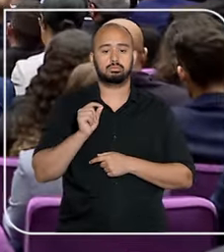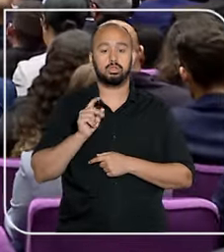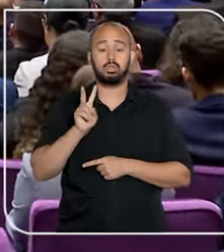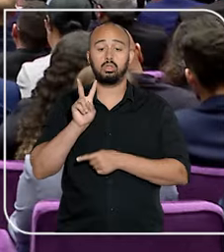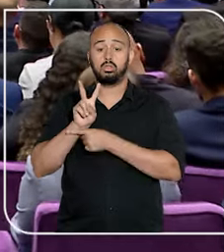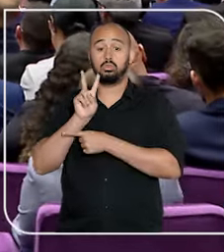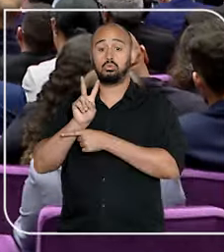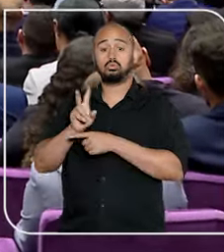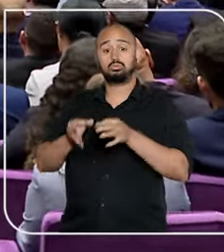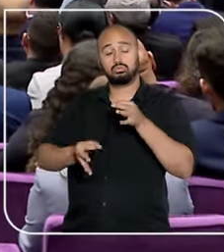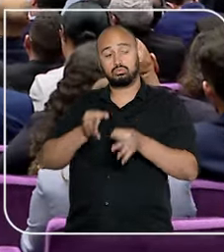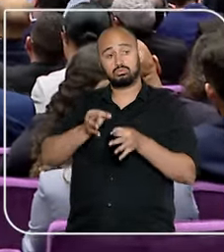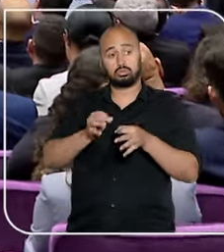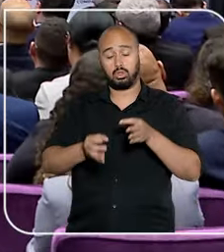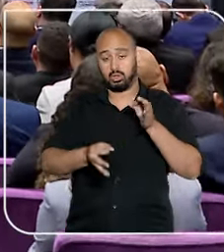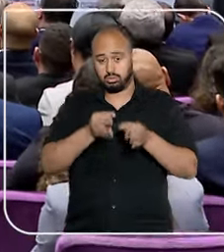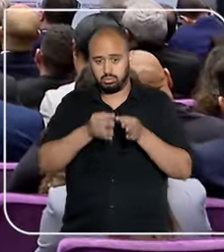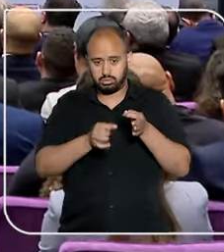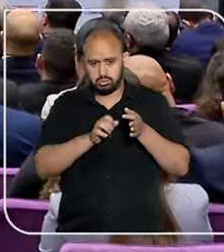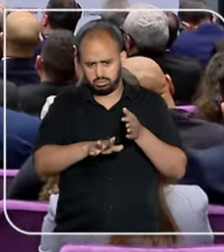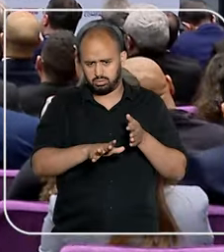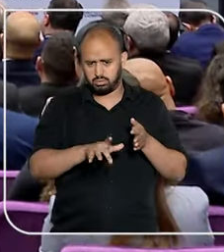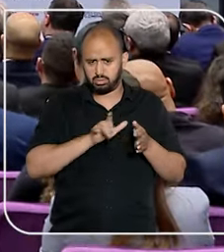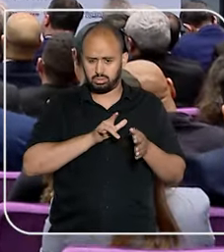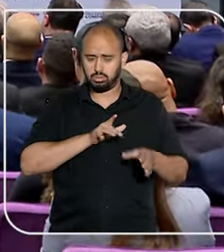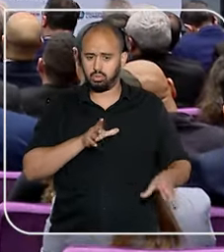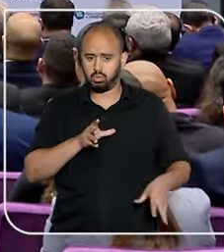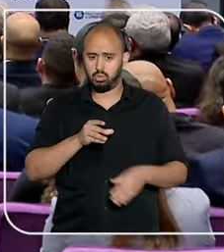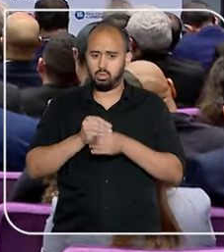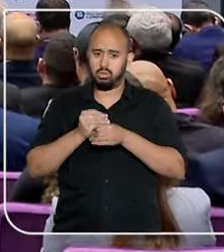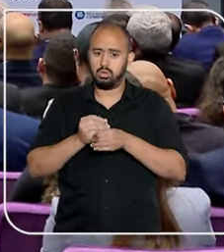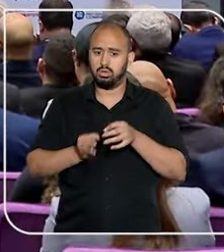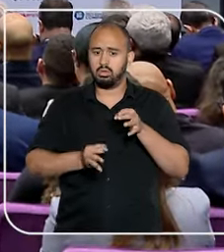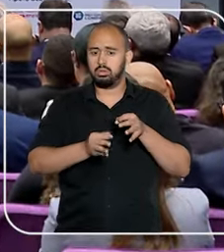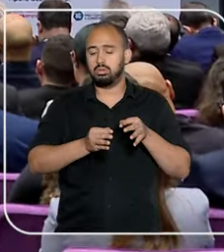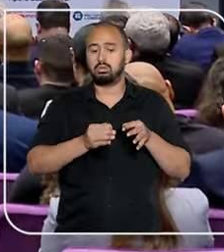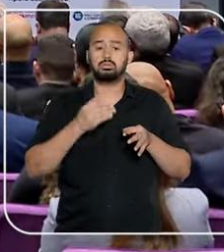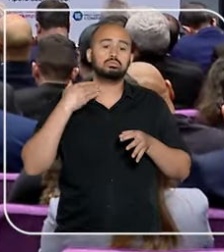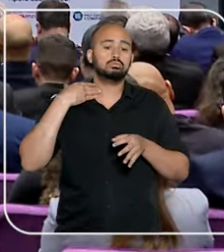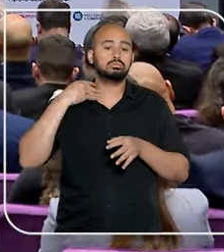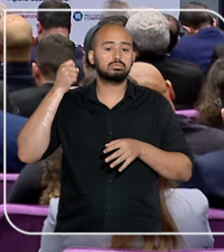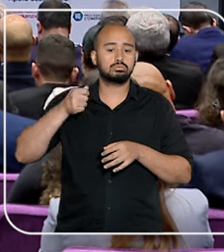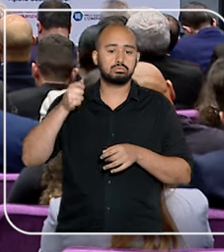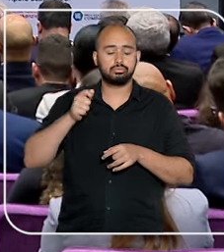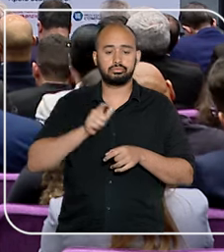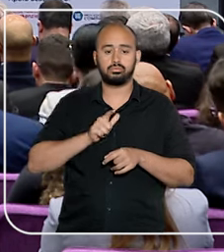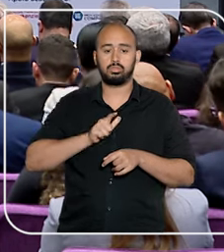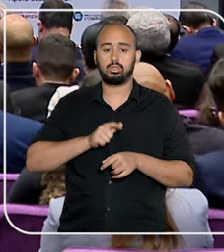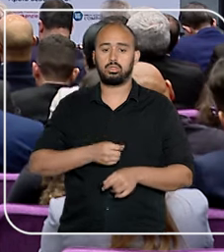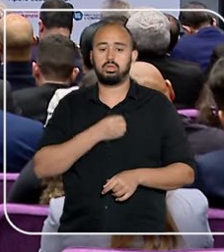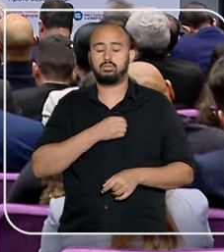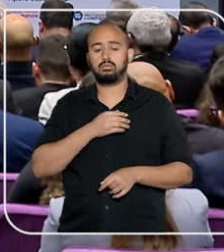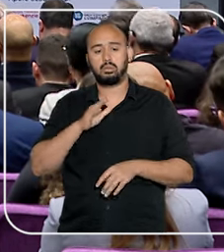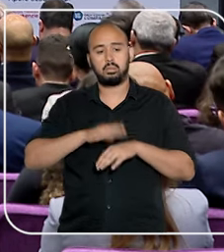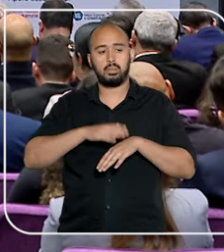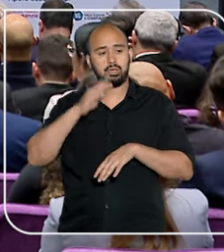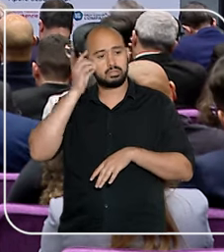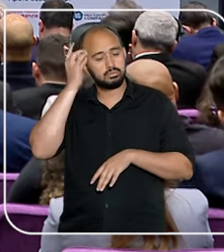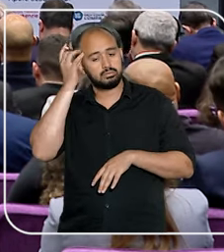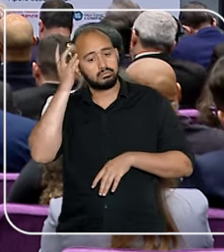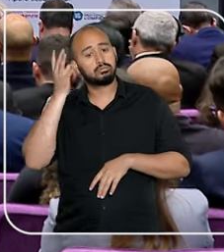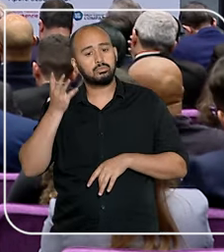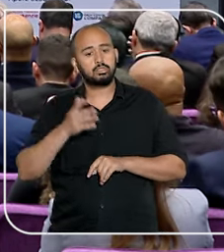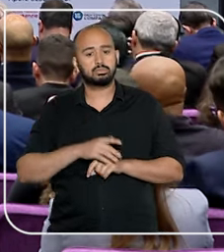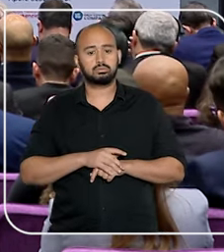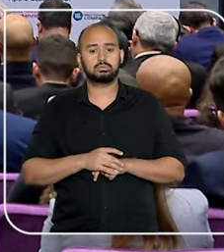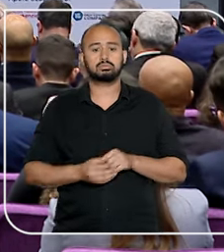evidente, é a de segurança jurídica. Uma jurisprudência consolidada e a vinculação dos juízes aos precedentes torna a vida muito